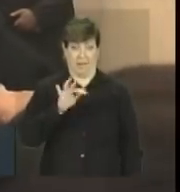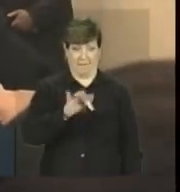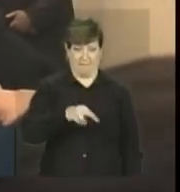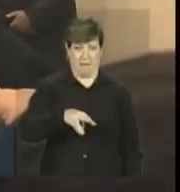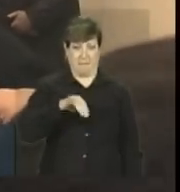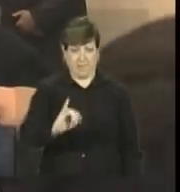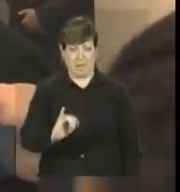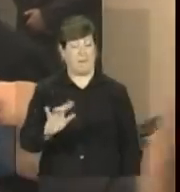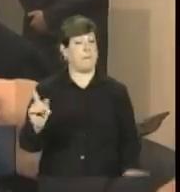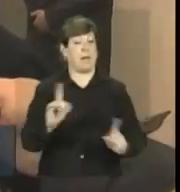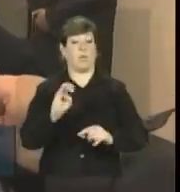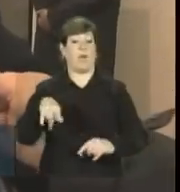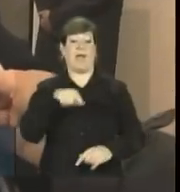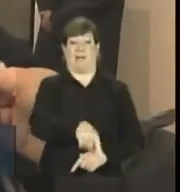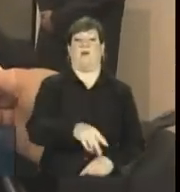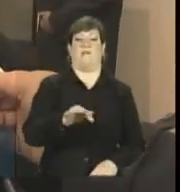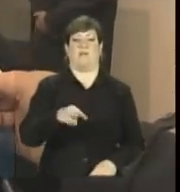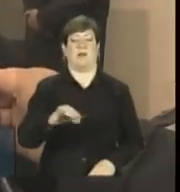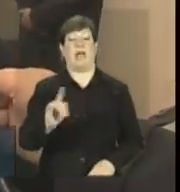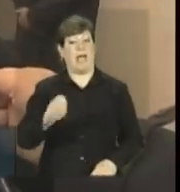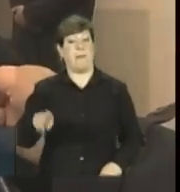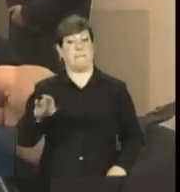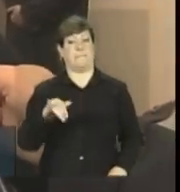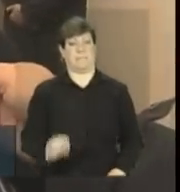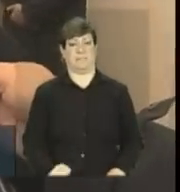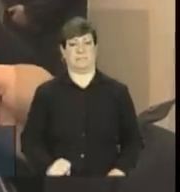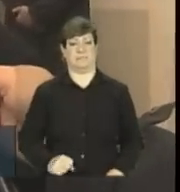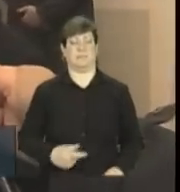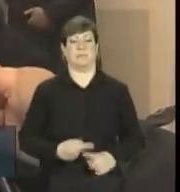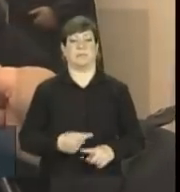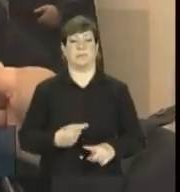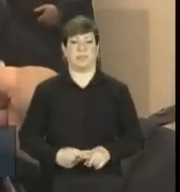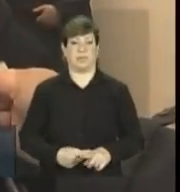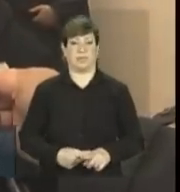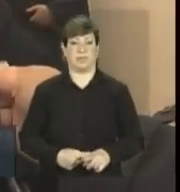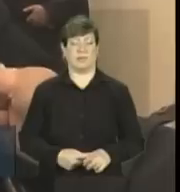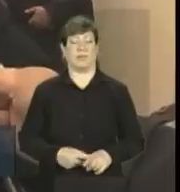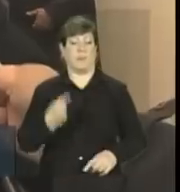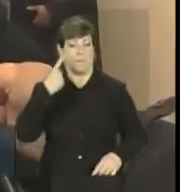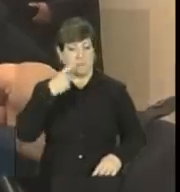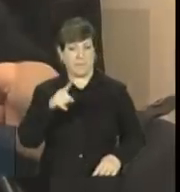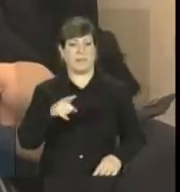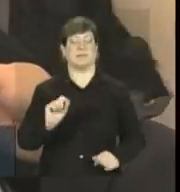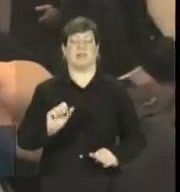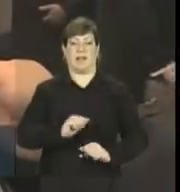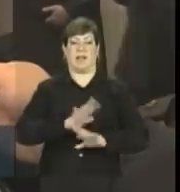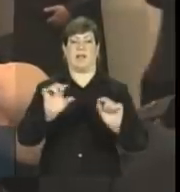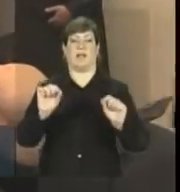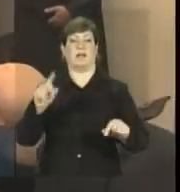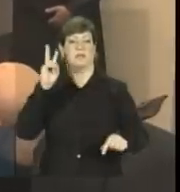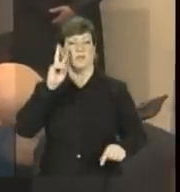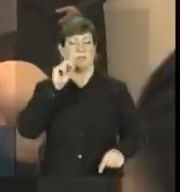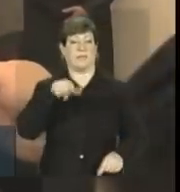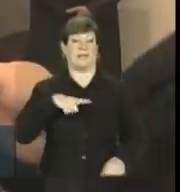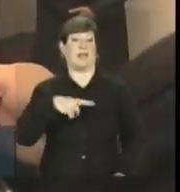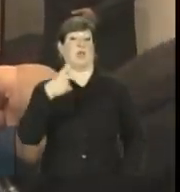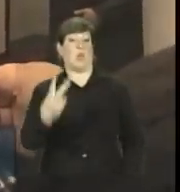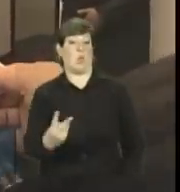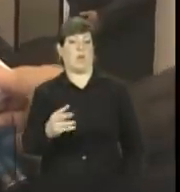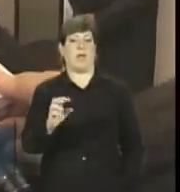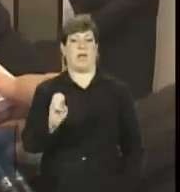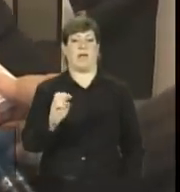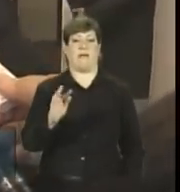Internacional, mas não é o Fundo Monetário, é o BIS, que percebe claramente que produz dois efeitos.